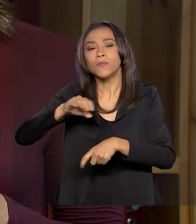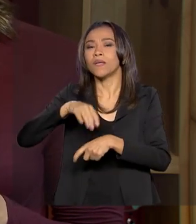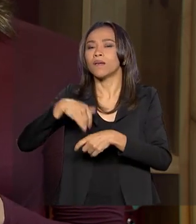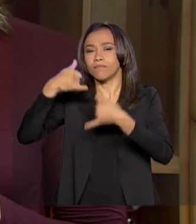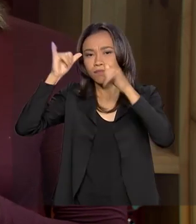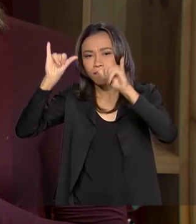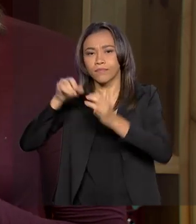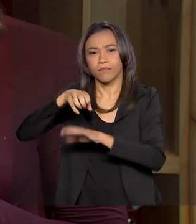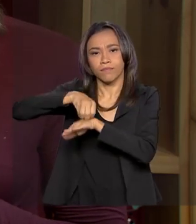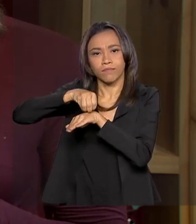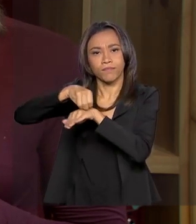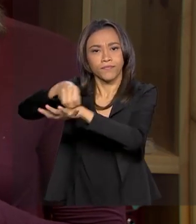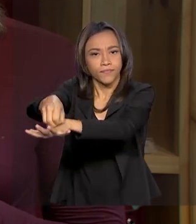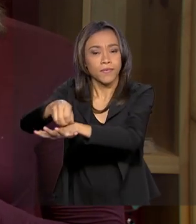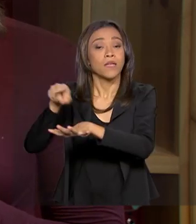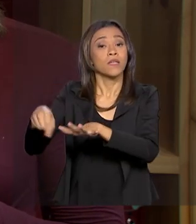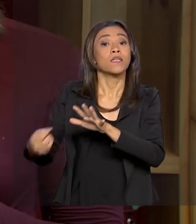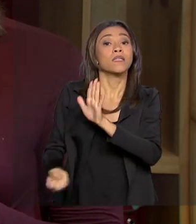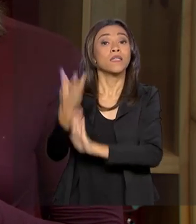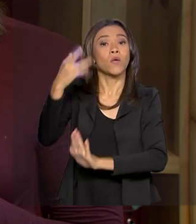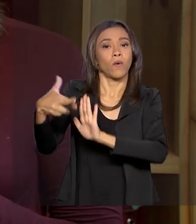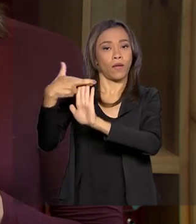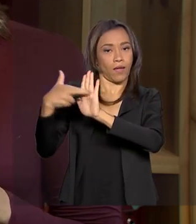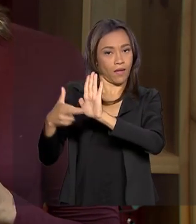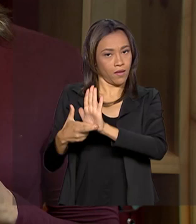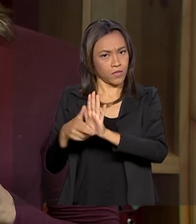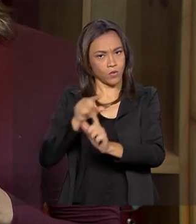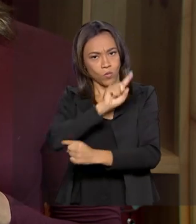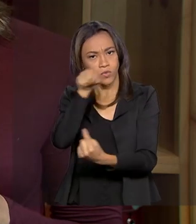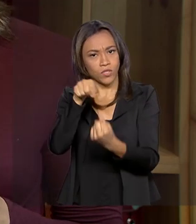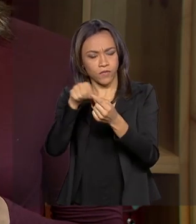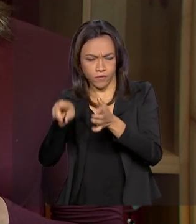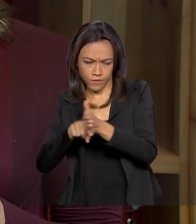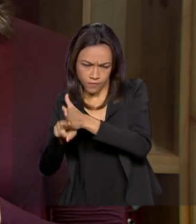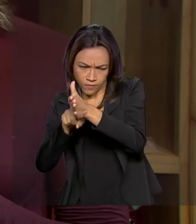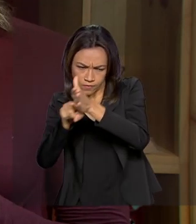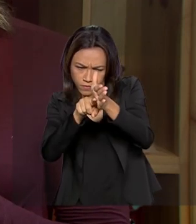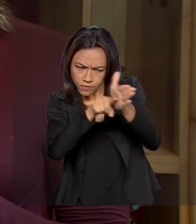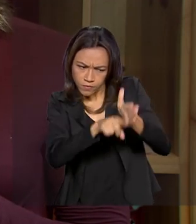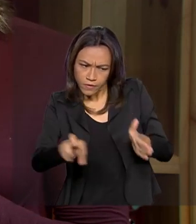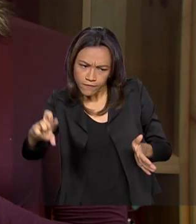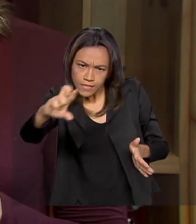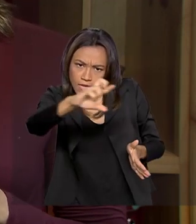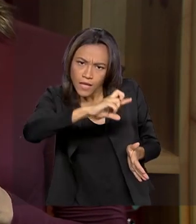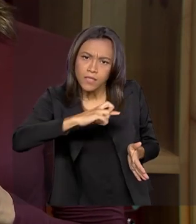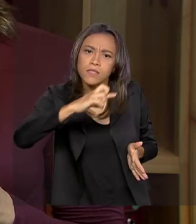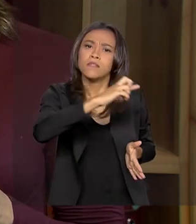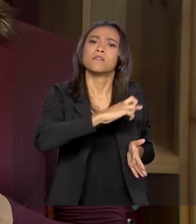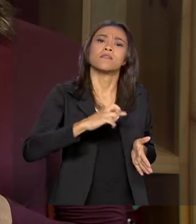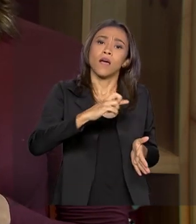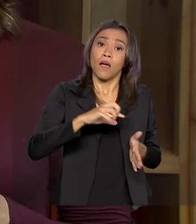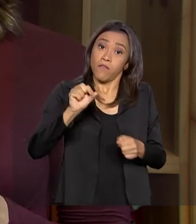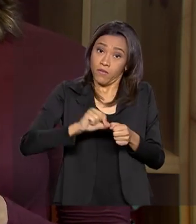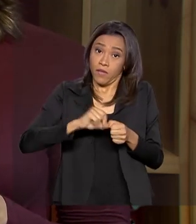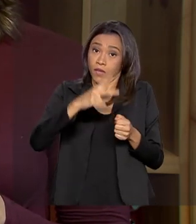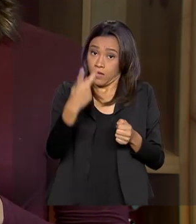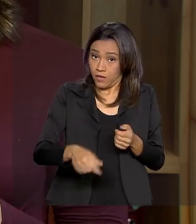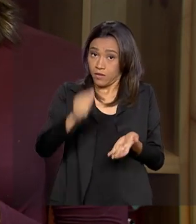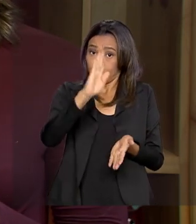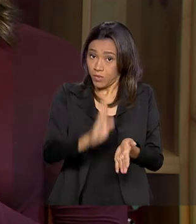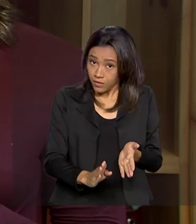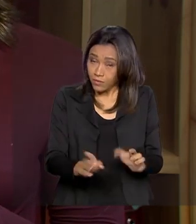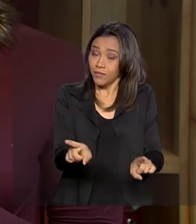critérios e parâmetros para a fiscalização e controle dessas bebidas, tanto as produzidas aqui no Brasil